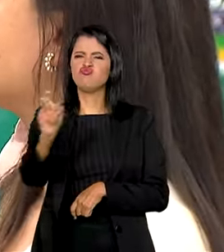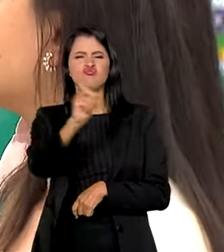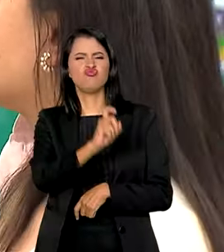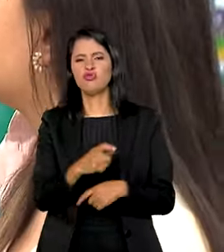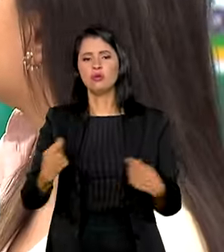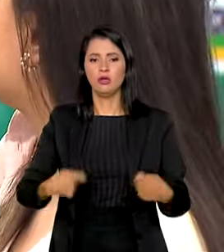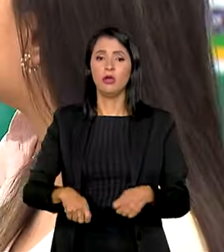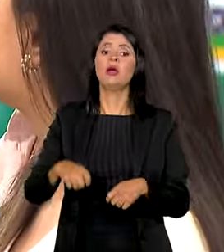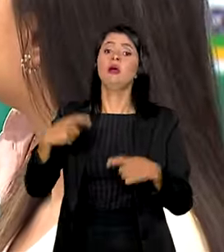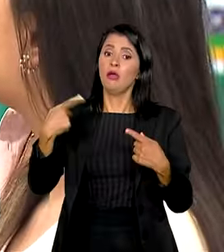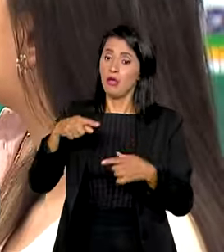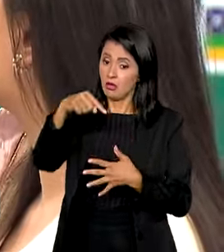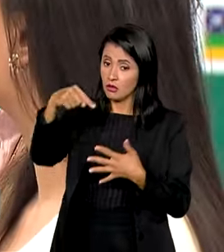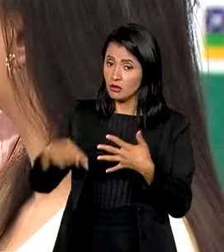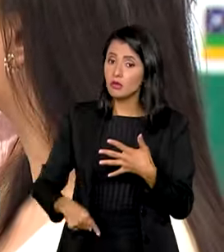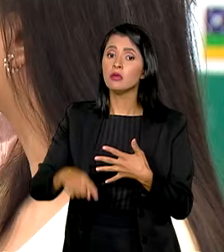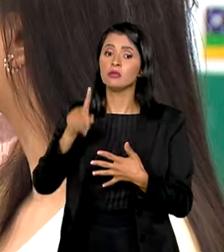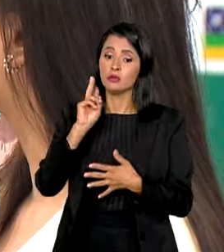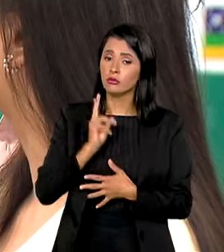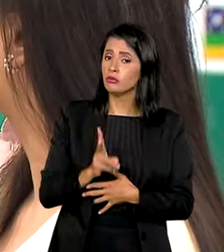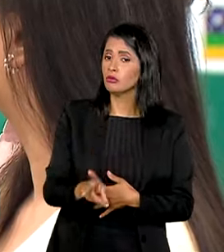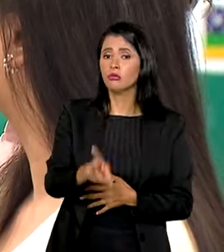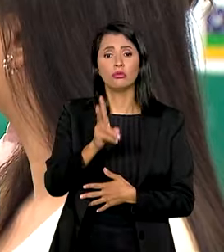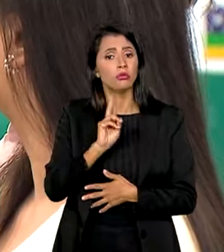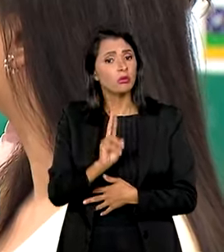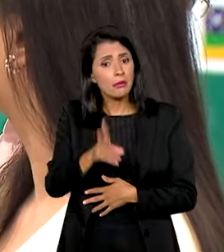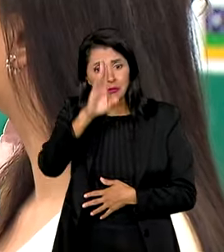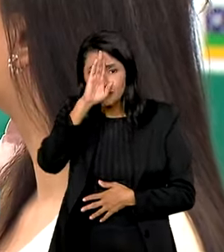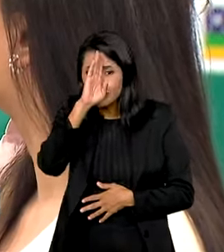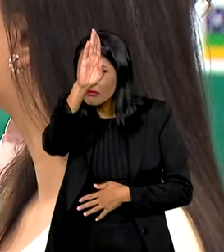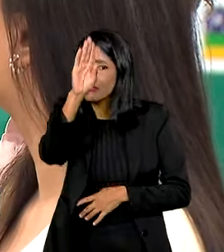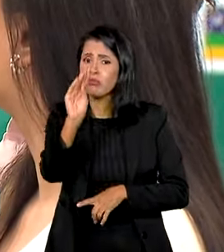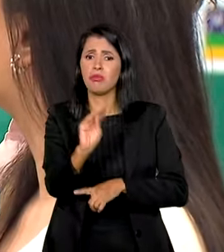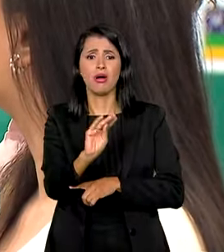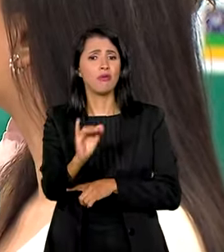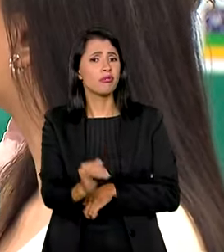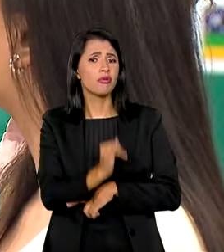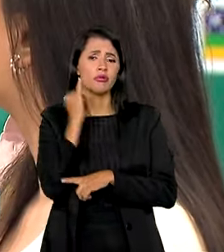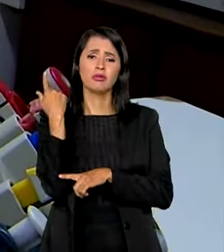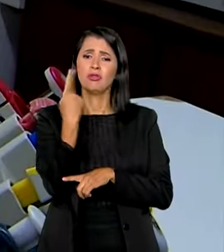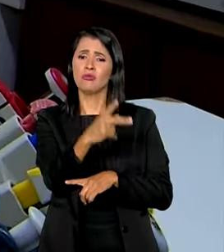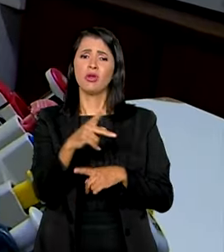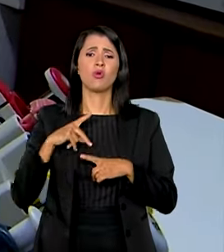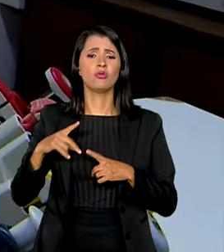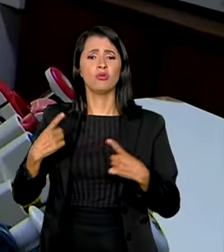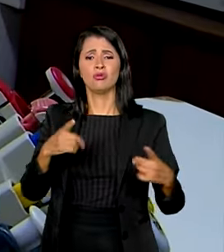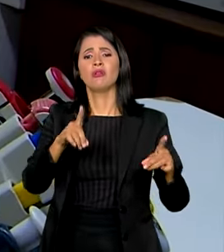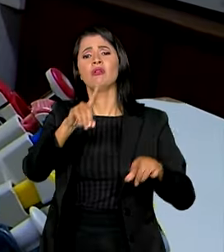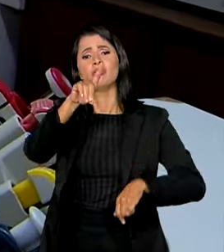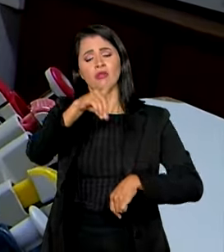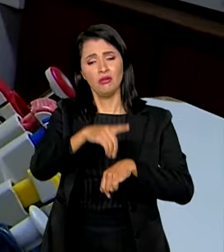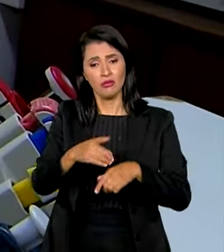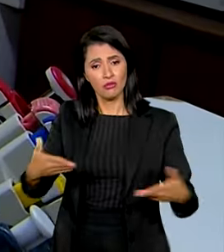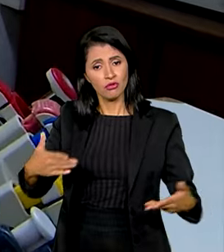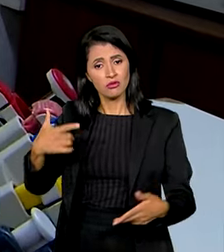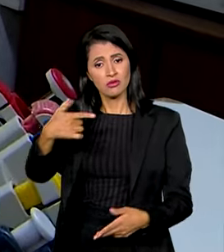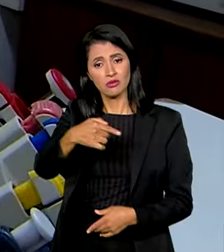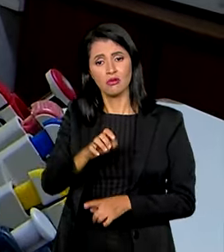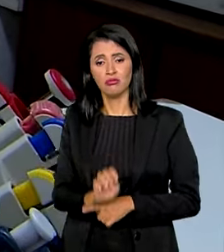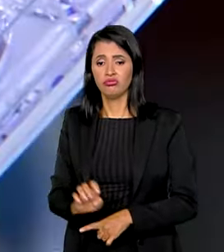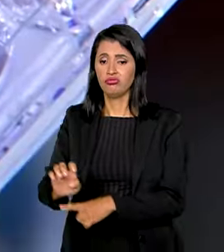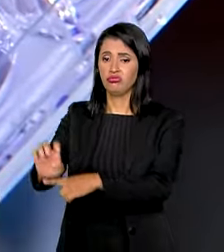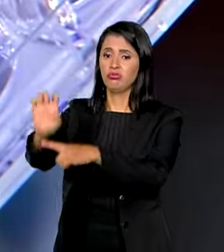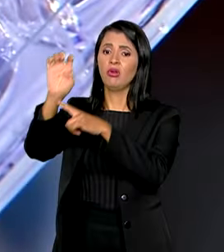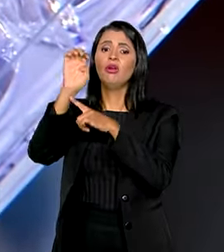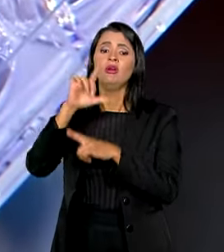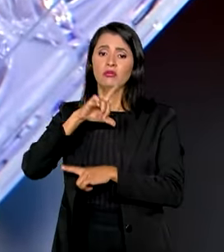porque estes cuidados continuam sendo os principais cuidados para este ano-epidémico. Hoje, 17 estados estão